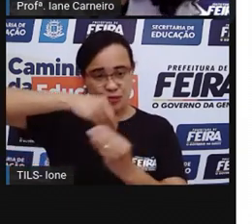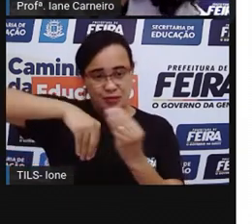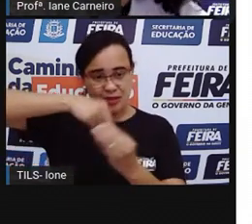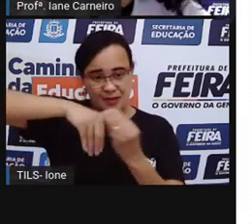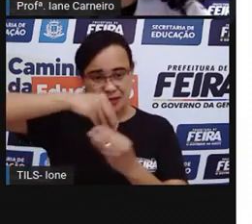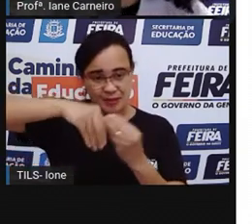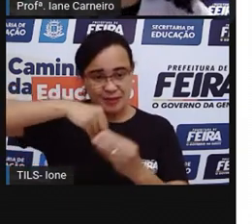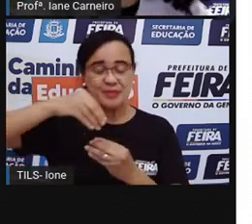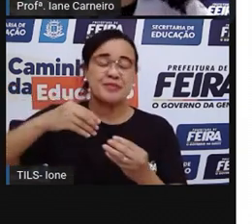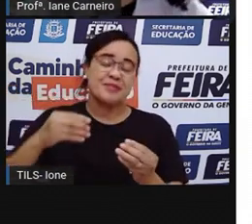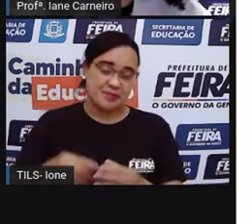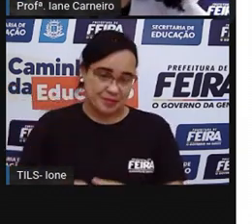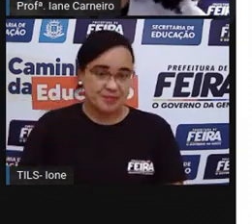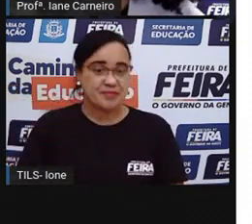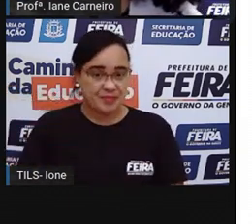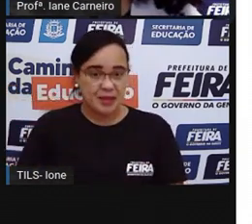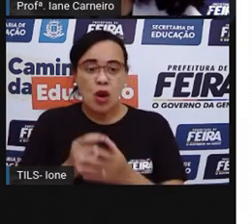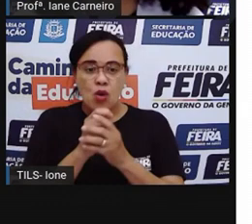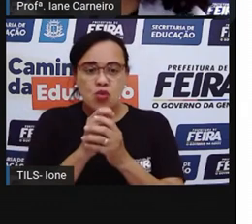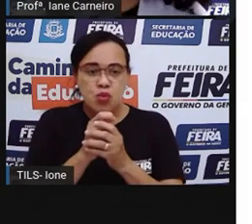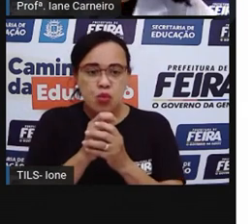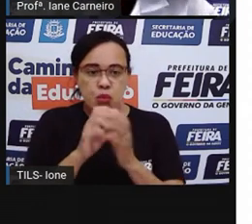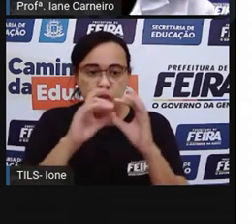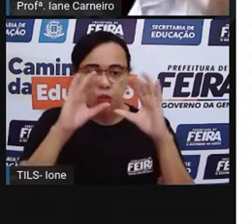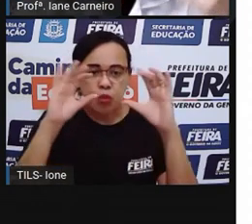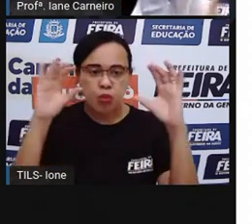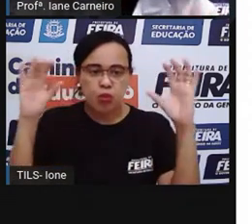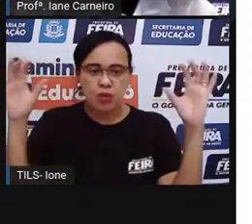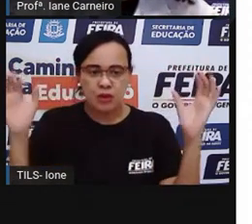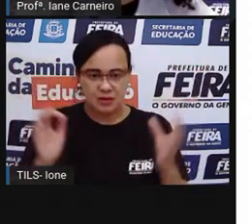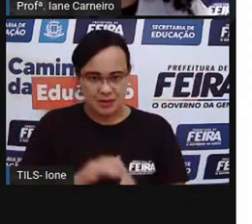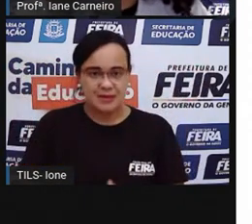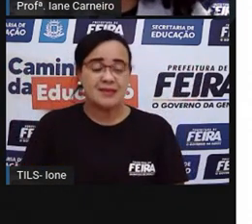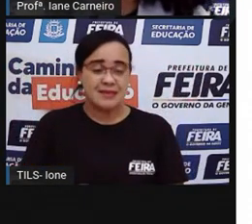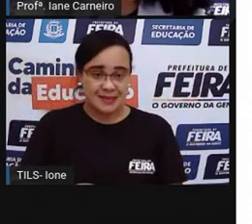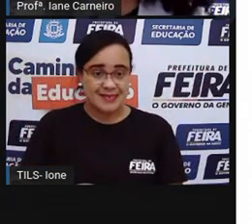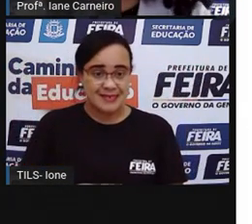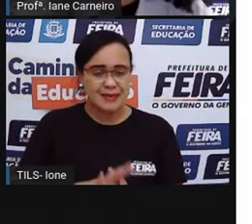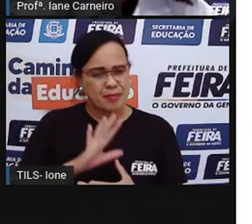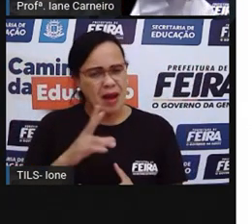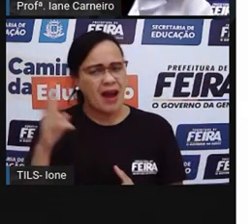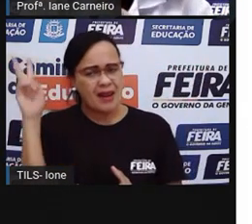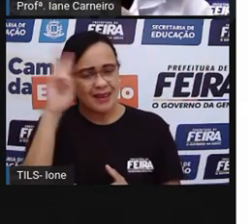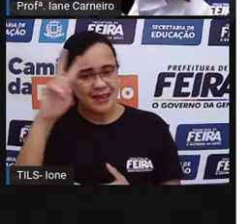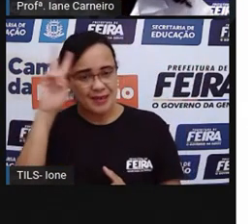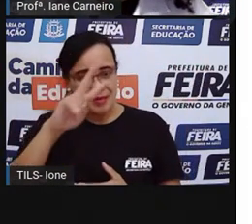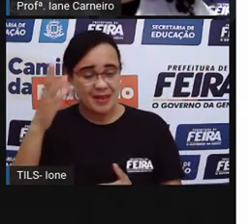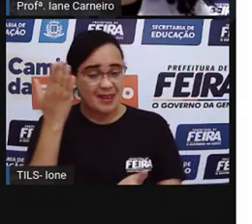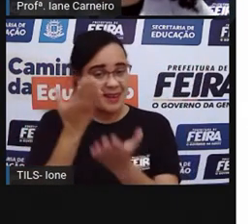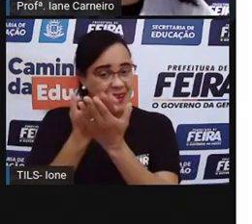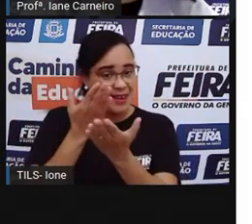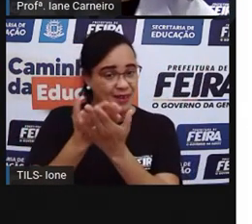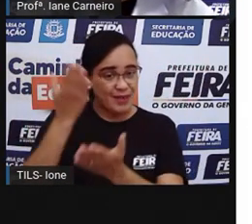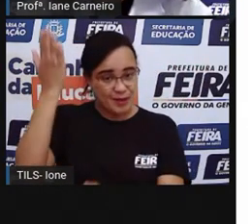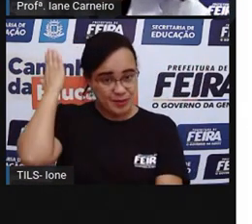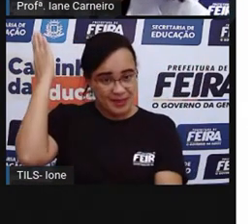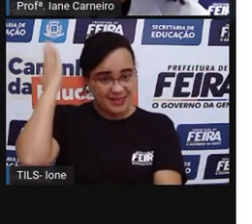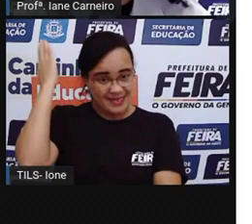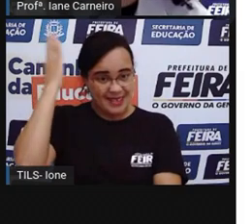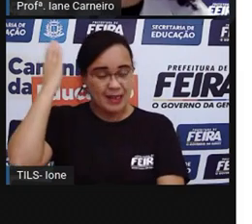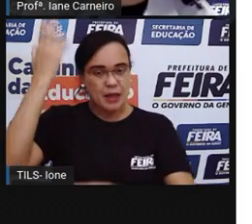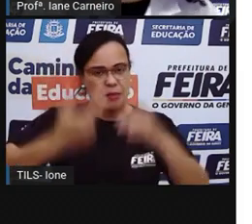tá certo? Para poder fazer as bolhas de sabão. E aí, ó, vocês se lembram que na aula anterior, né? Que nós